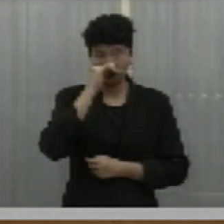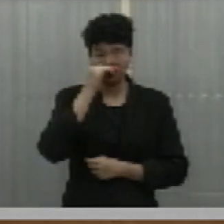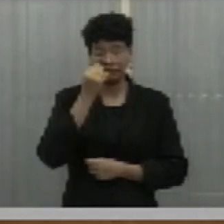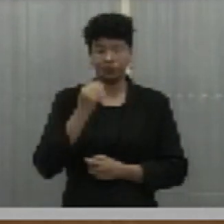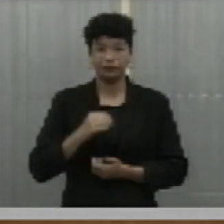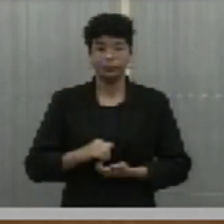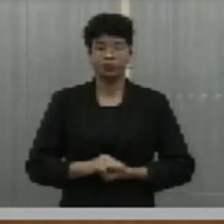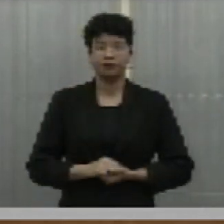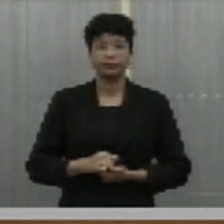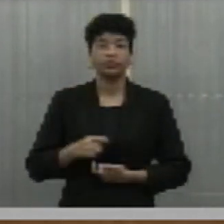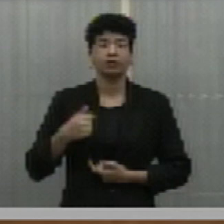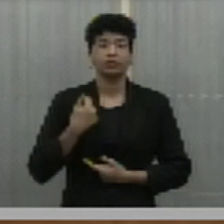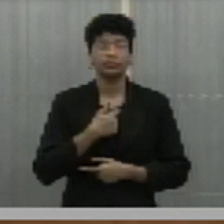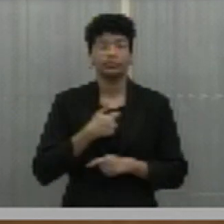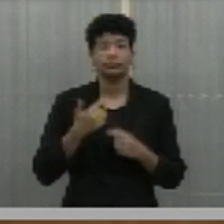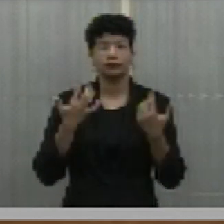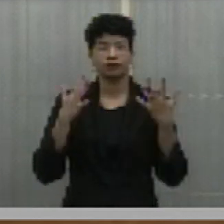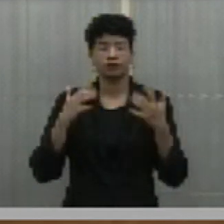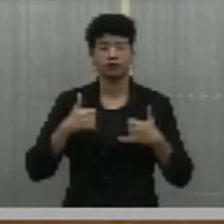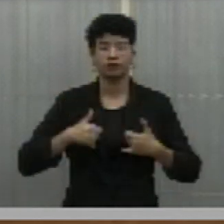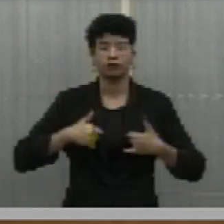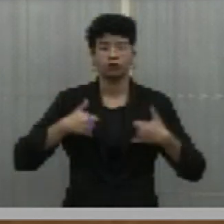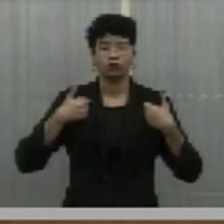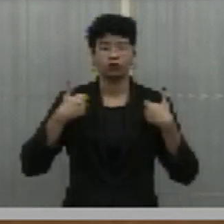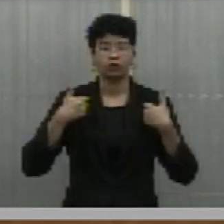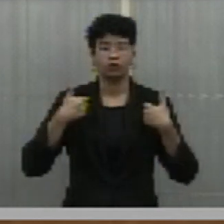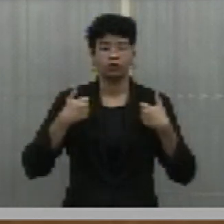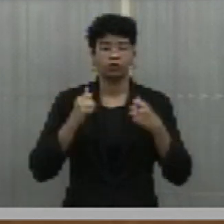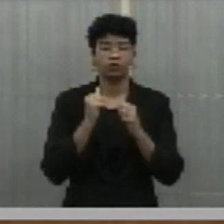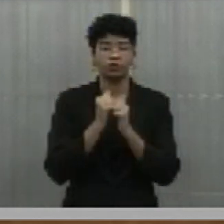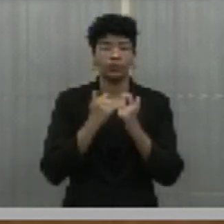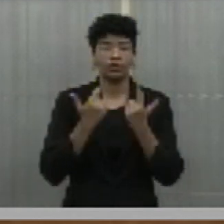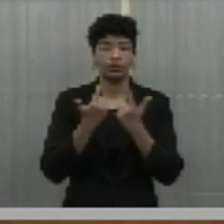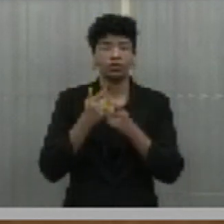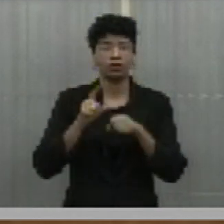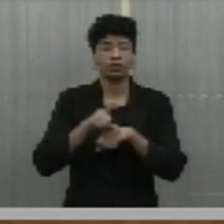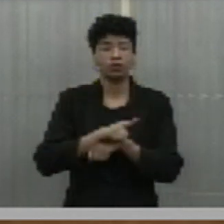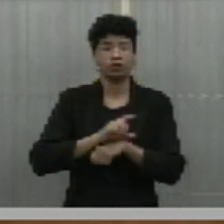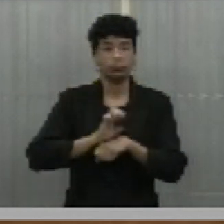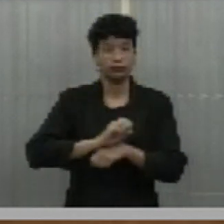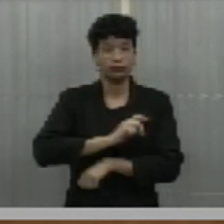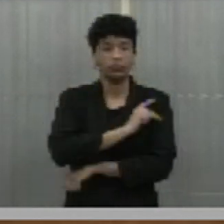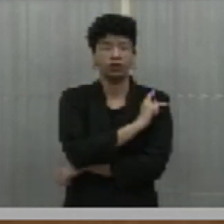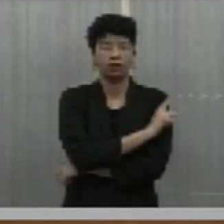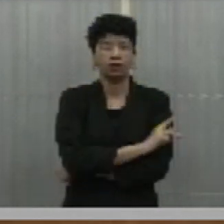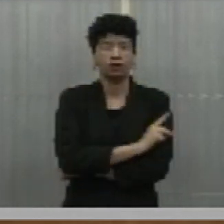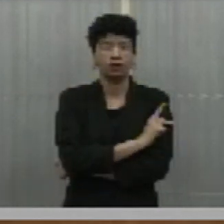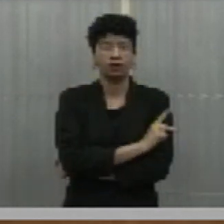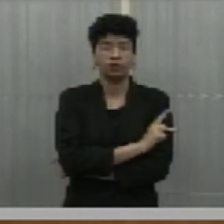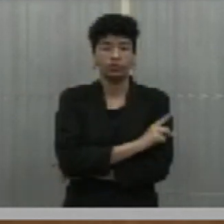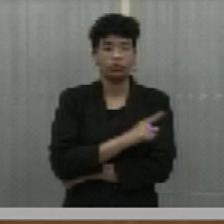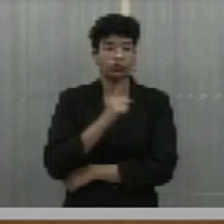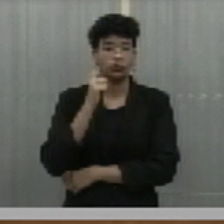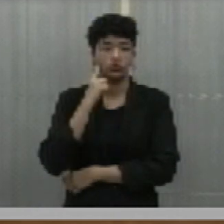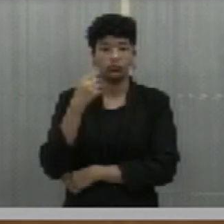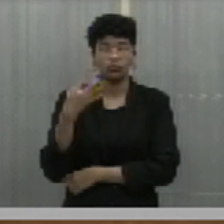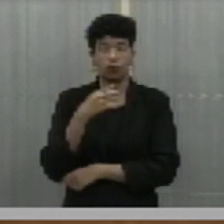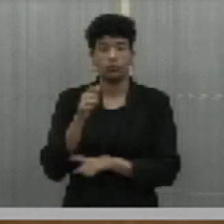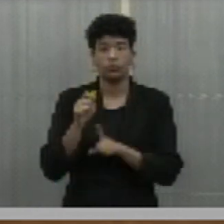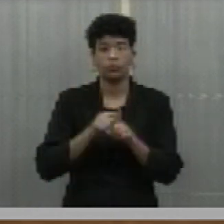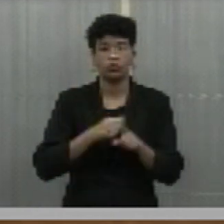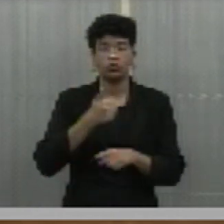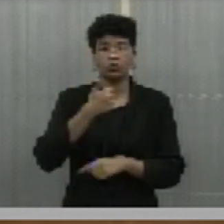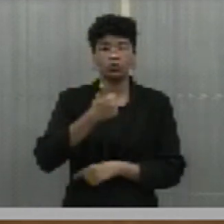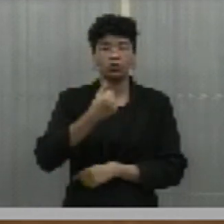nós comemoramos aqui o aniversário da Assembleia Legislativa do Piauí. No dia 4 de maio de